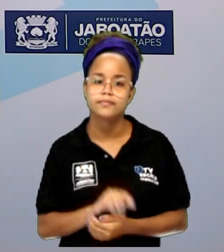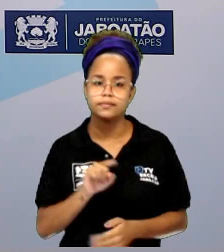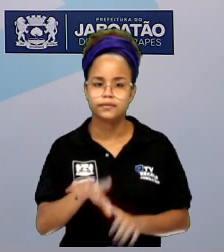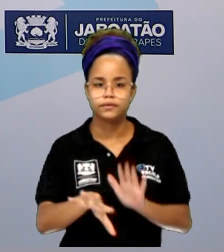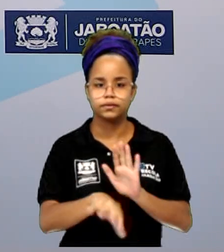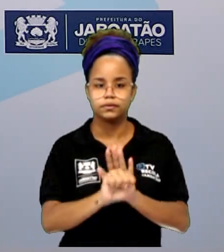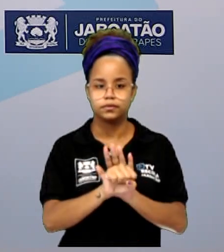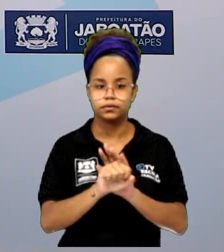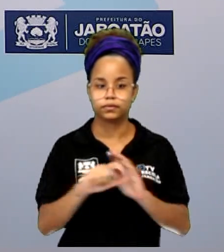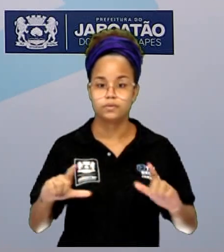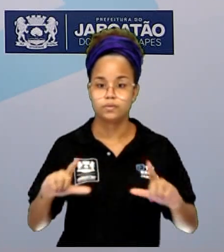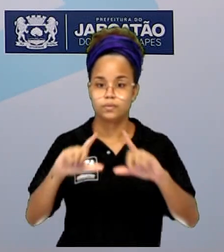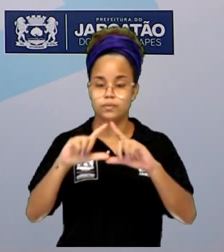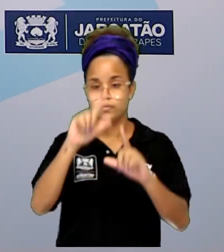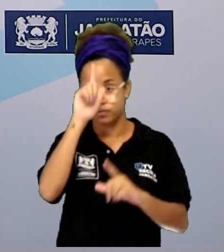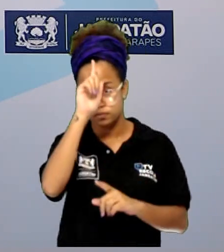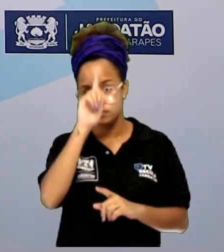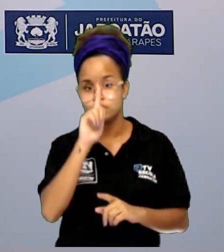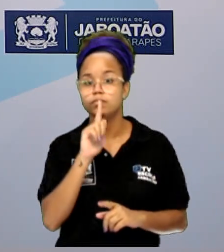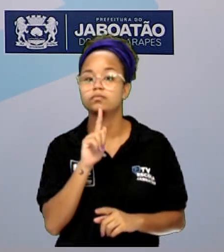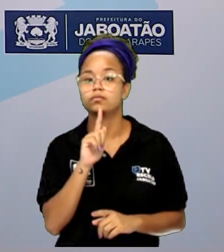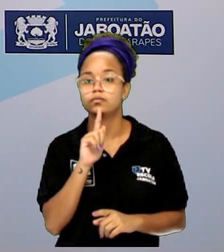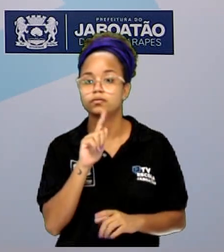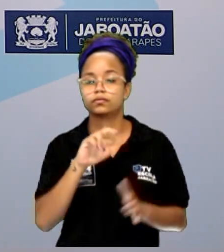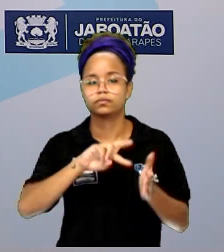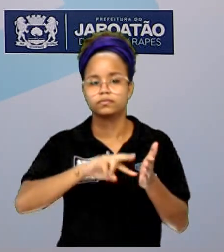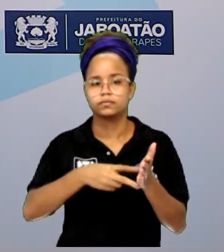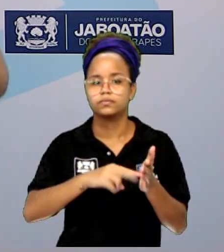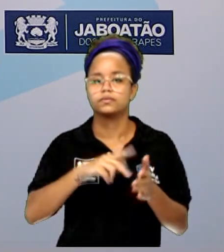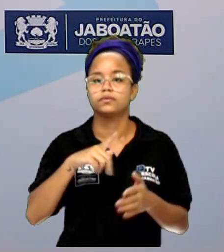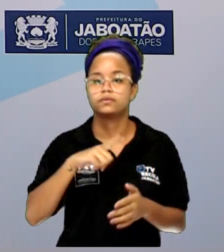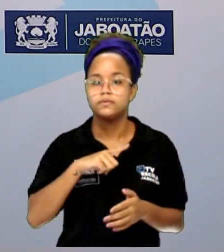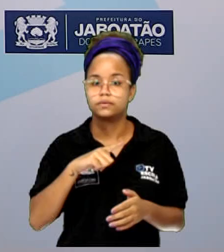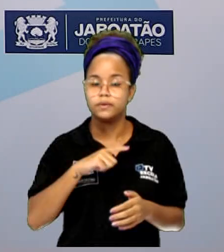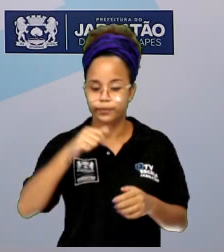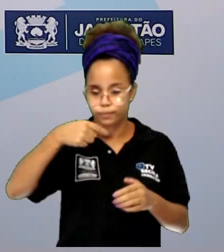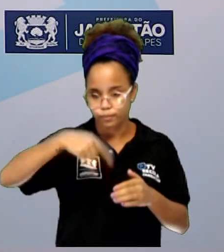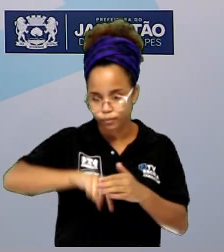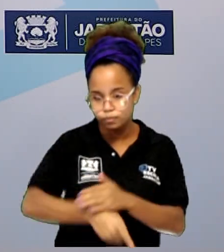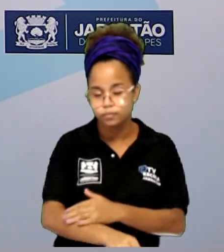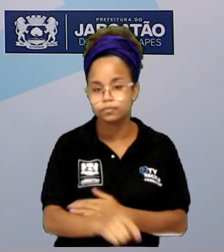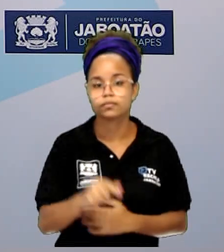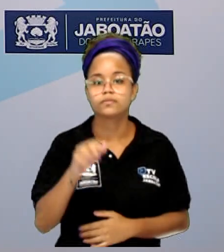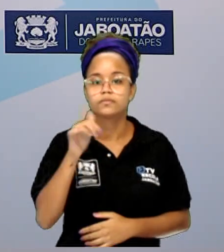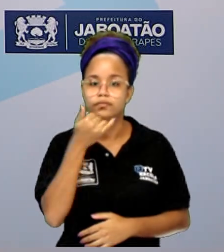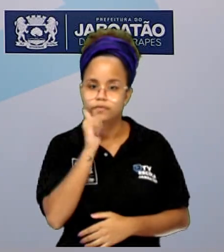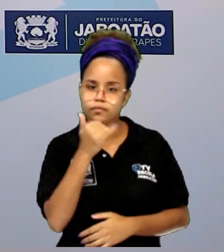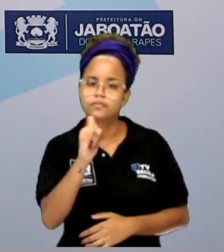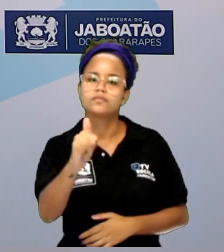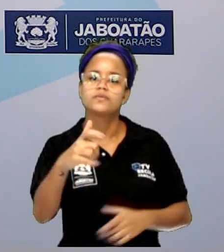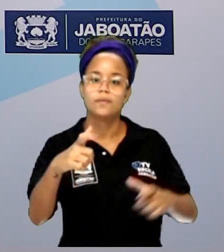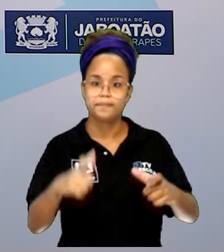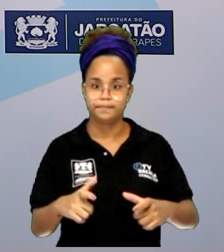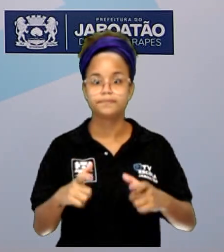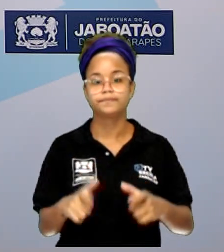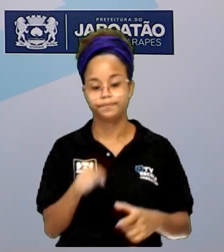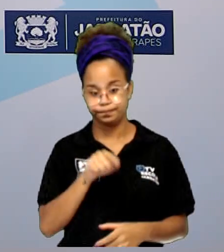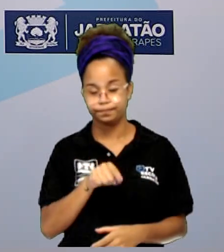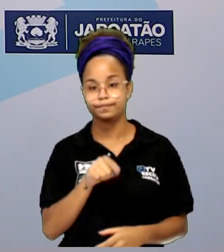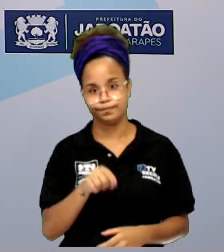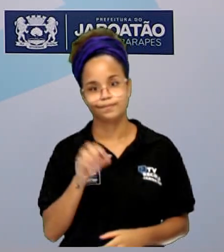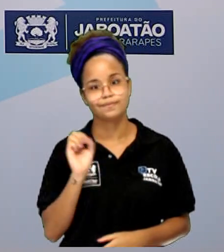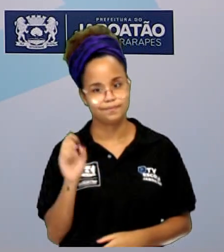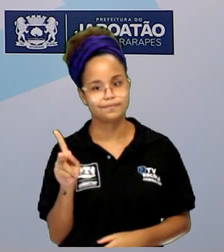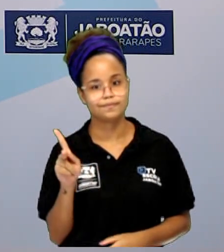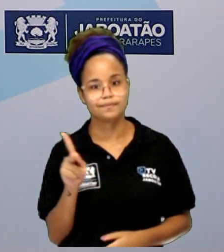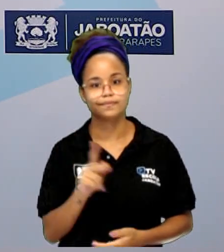aqui, ó, esse simbolzinho amarelo, está indicando o quê? Que existe aterramento elétrico naquela localidade ali, certo?